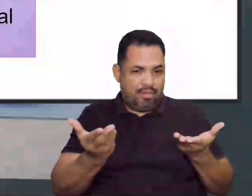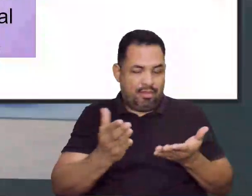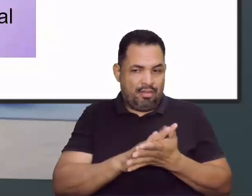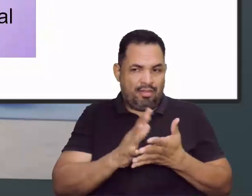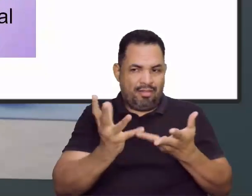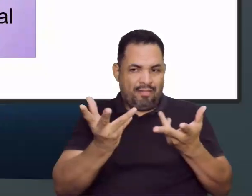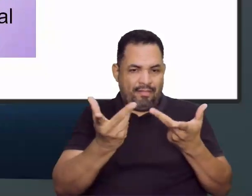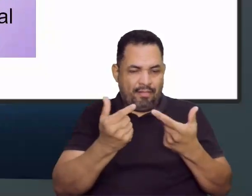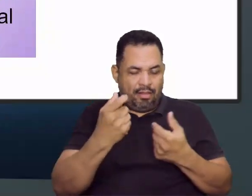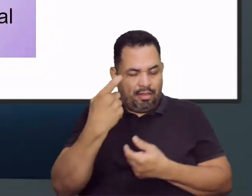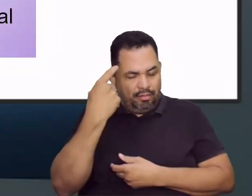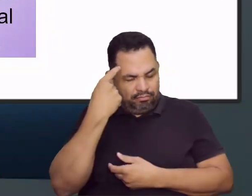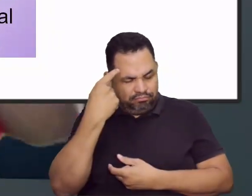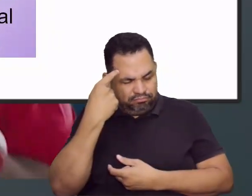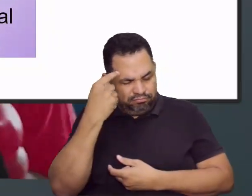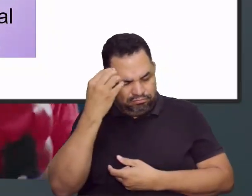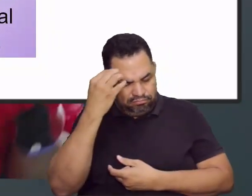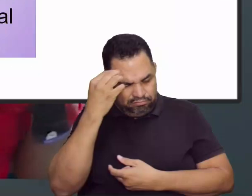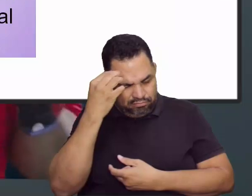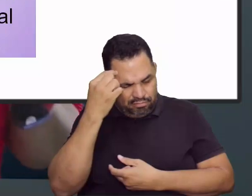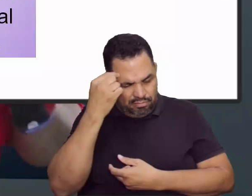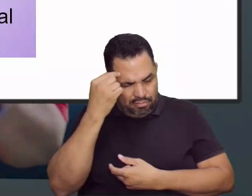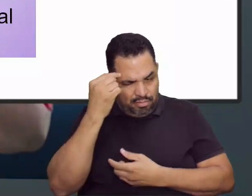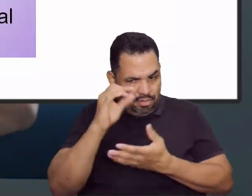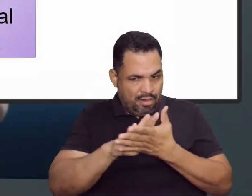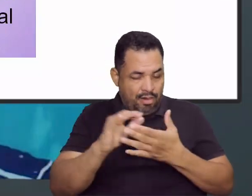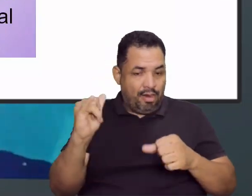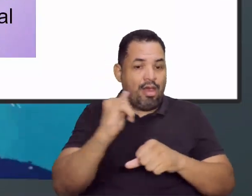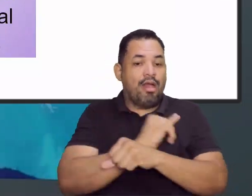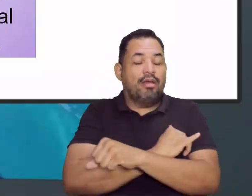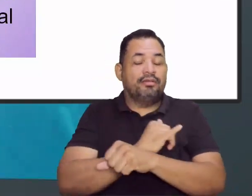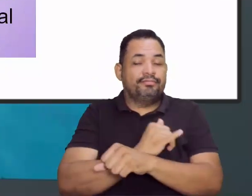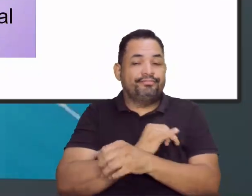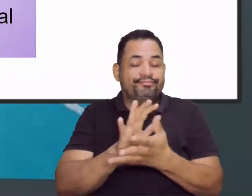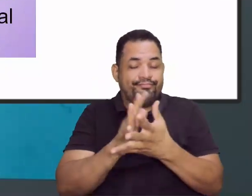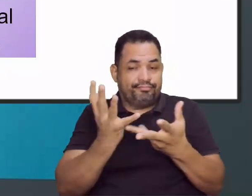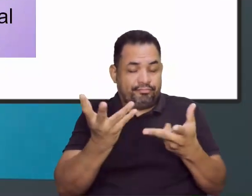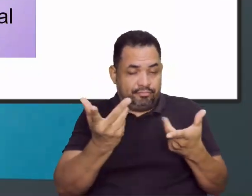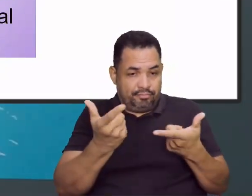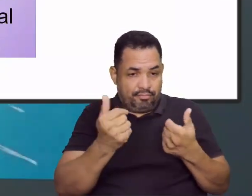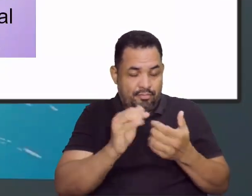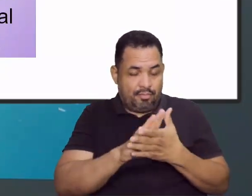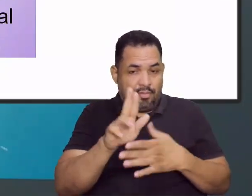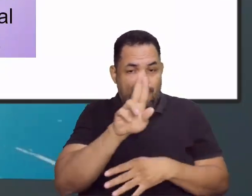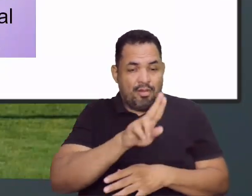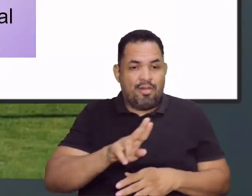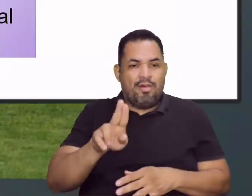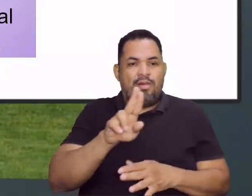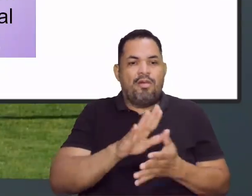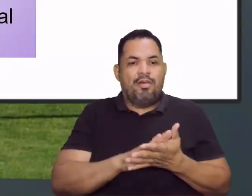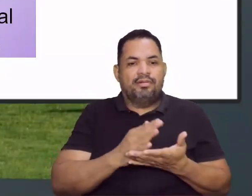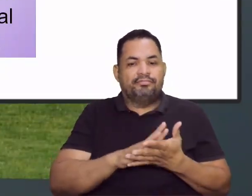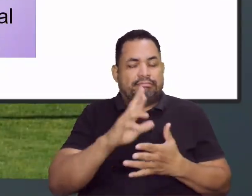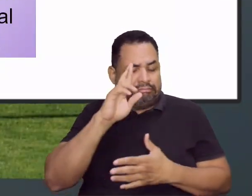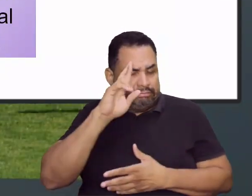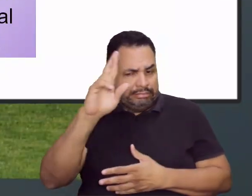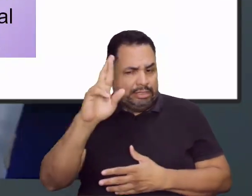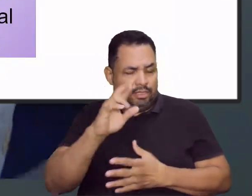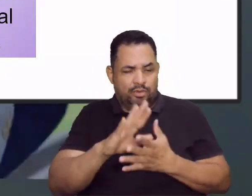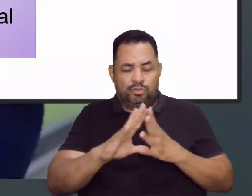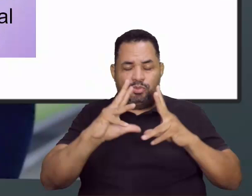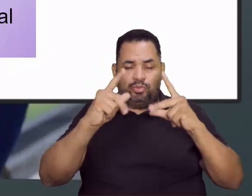Habilidades cognitivas, habilidade de estratégia, habilidades de aplicação, de liderança,